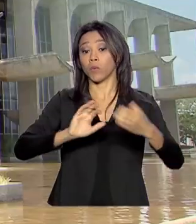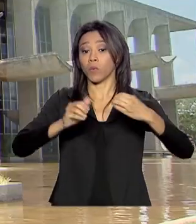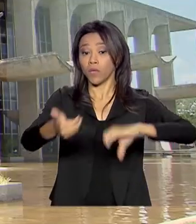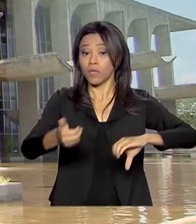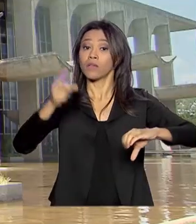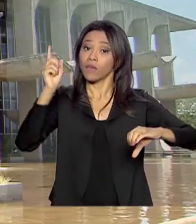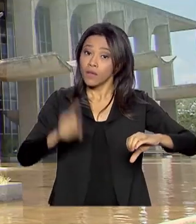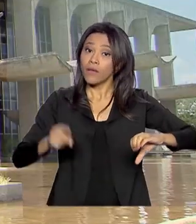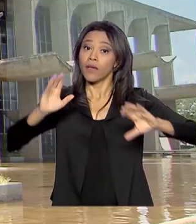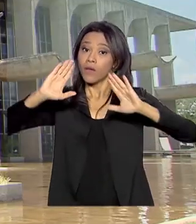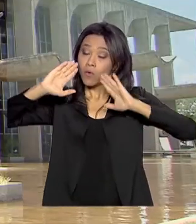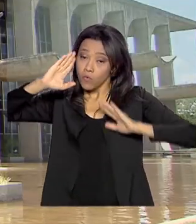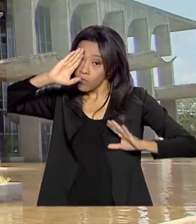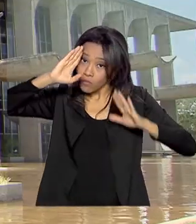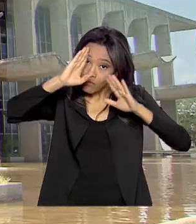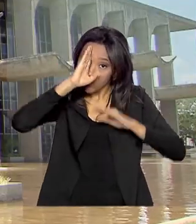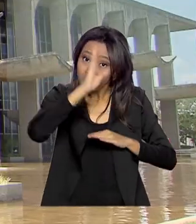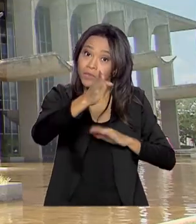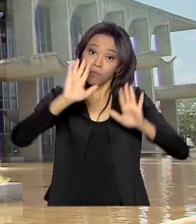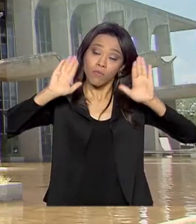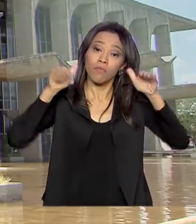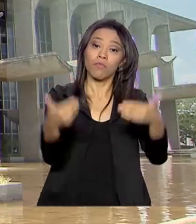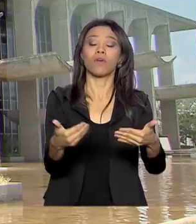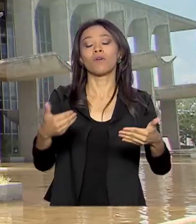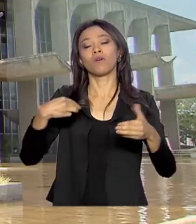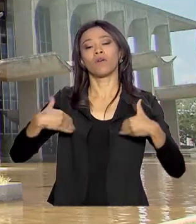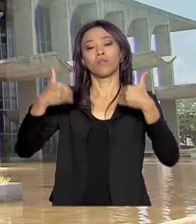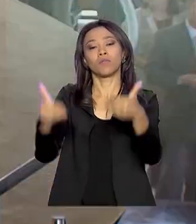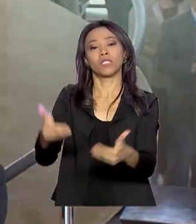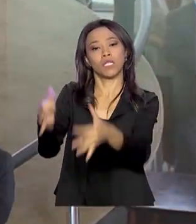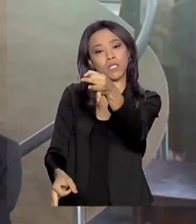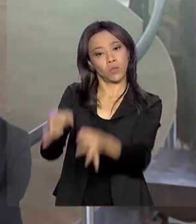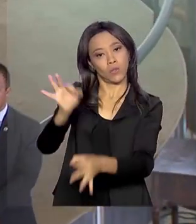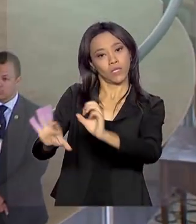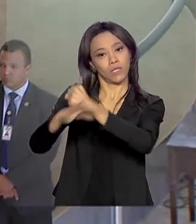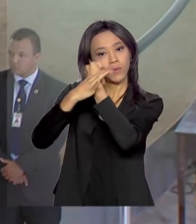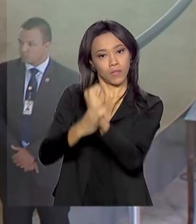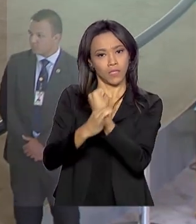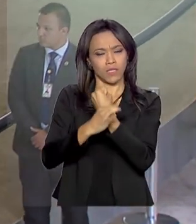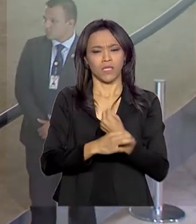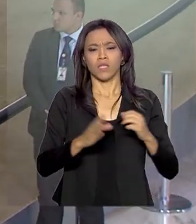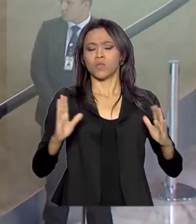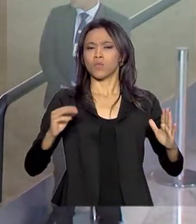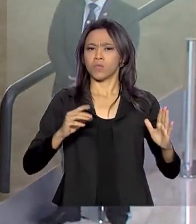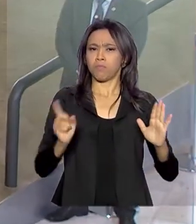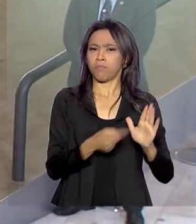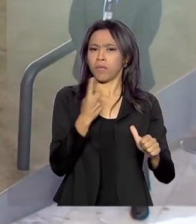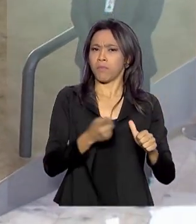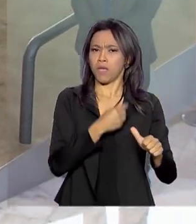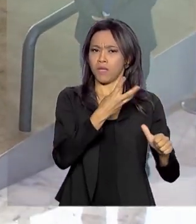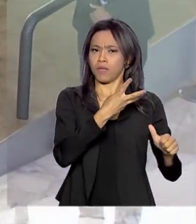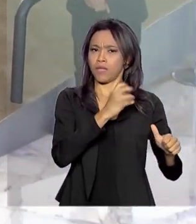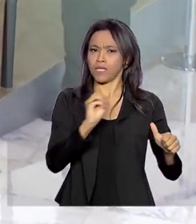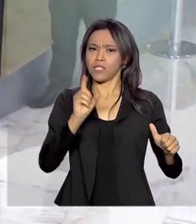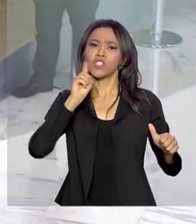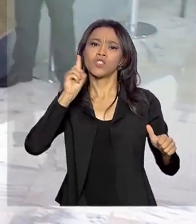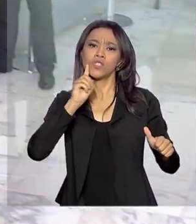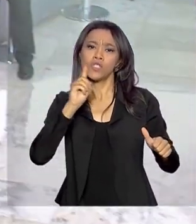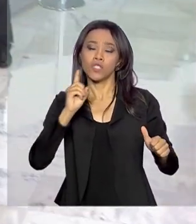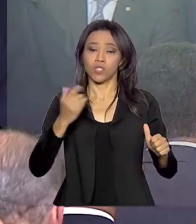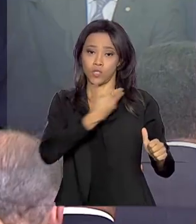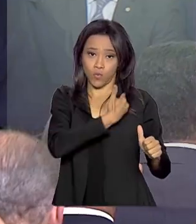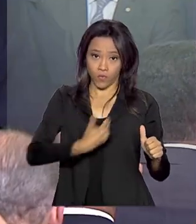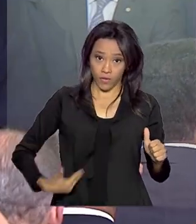prioridades do Ministério da Justiça e Segurança Pública. Nos primeiros 300 dias de governo, a pasta também